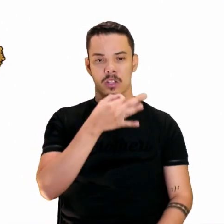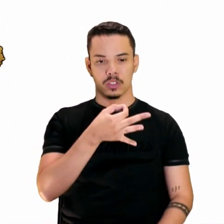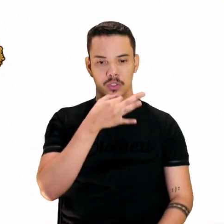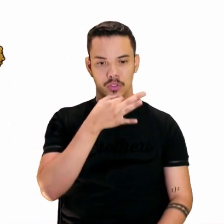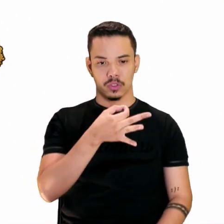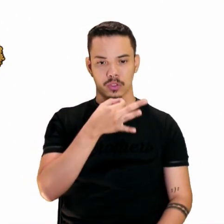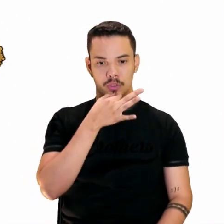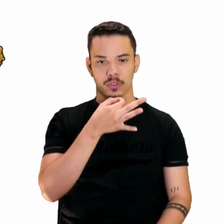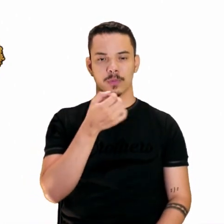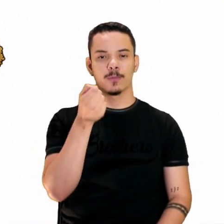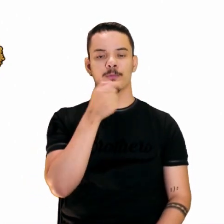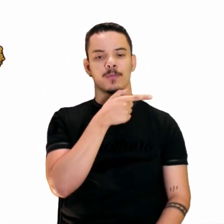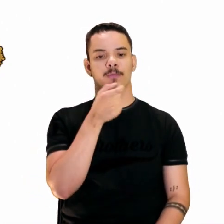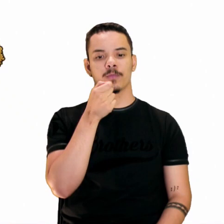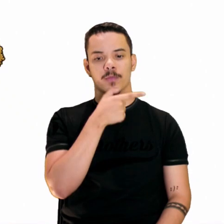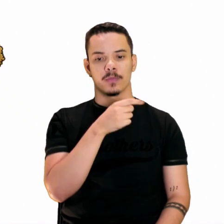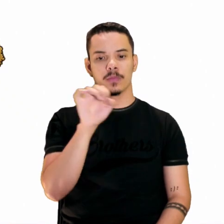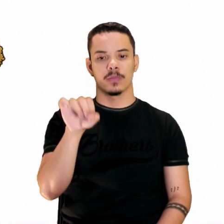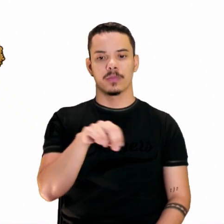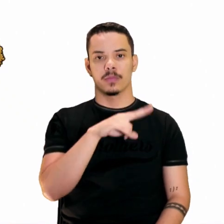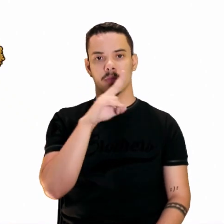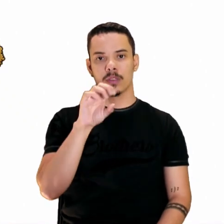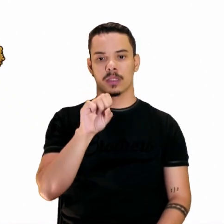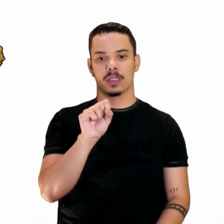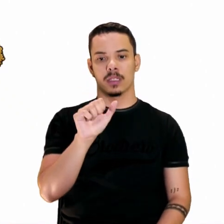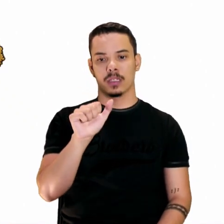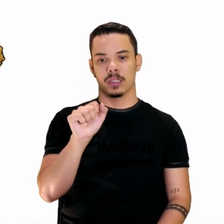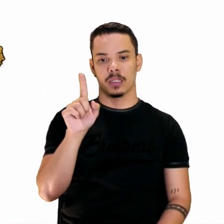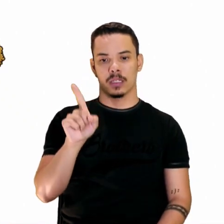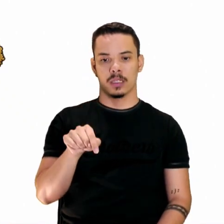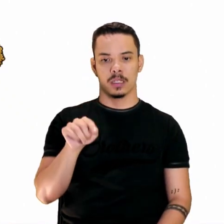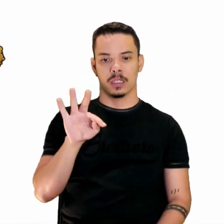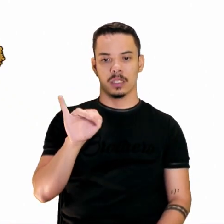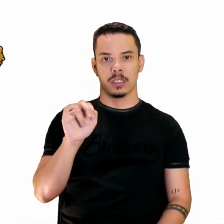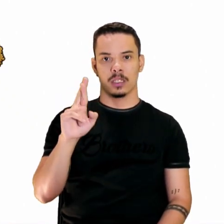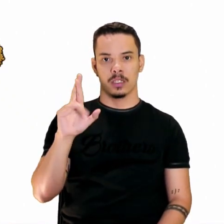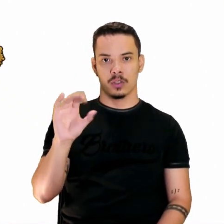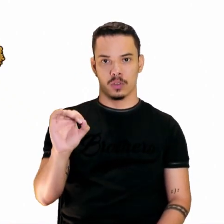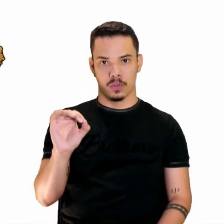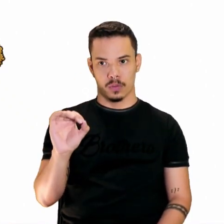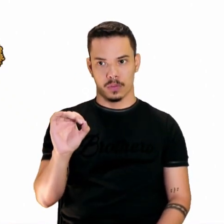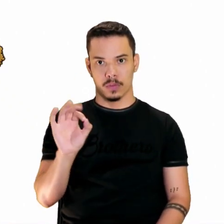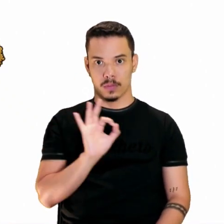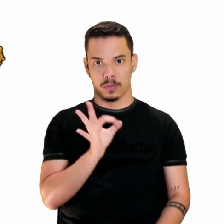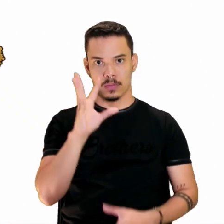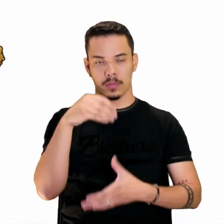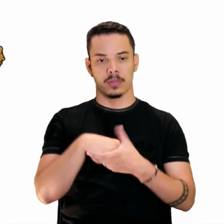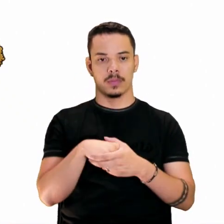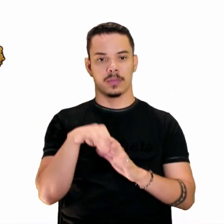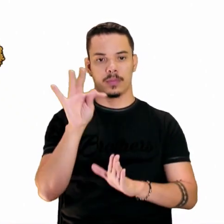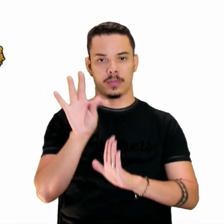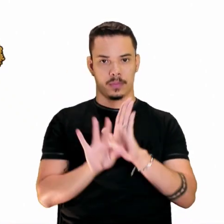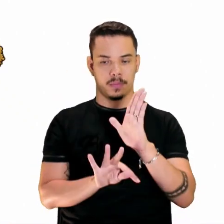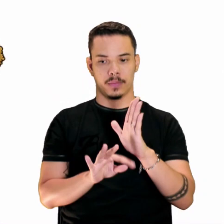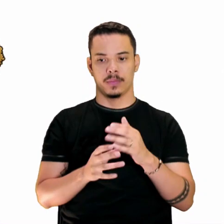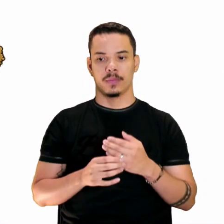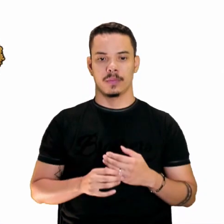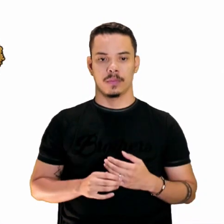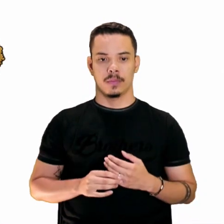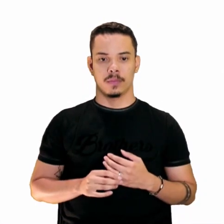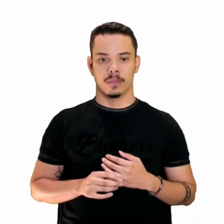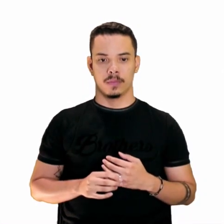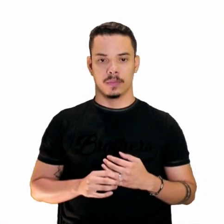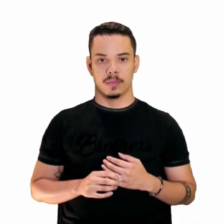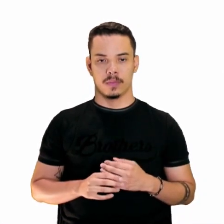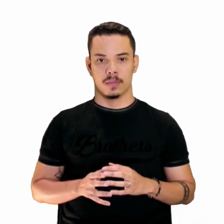cômico ou sátiro. Tem que ter essas características, tá? Na paródia. Ok? Muito bem.